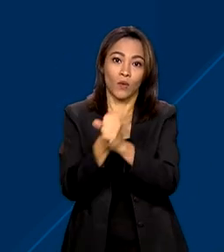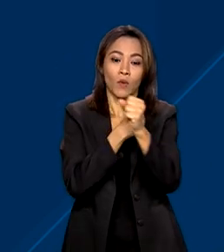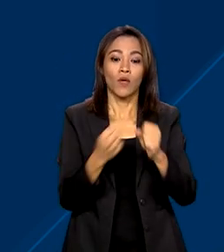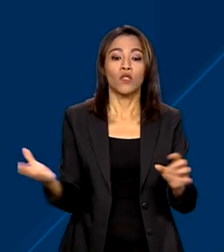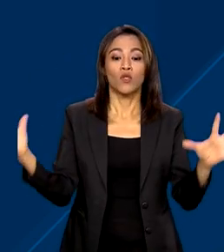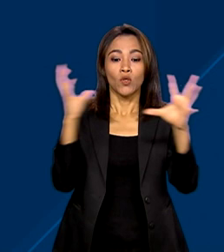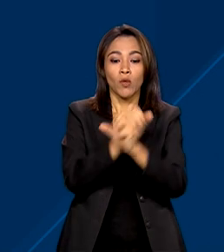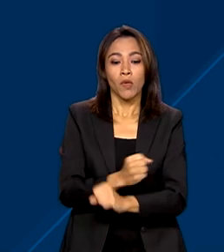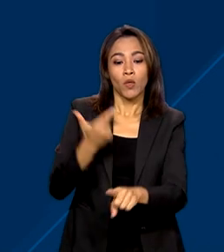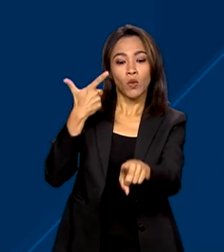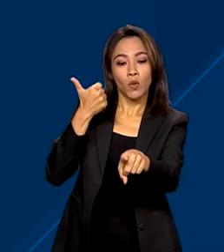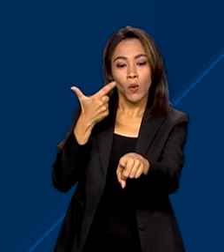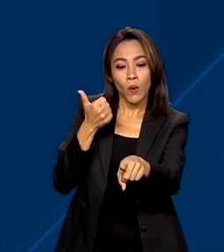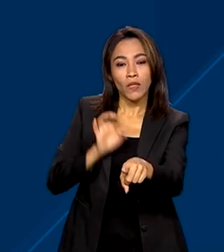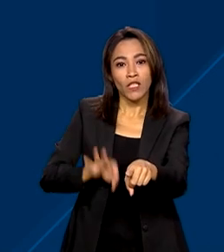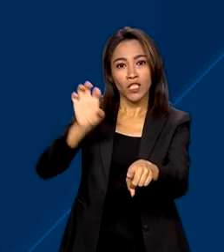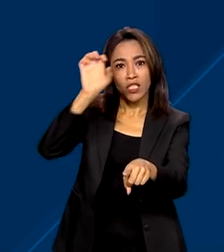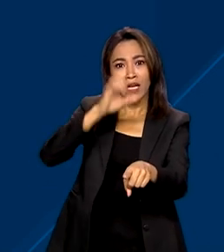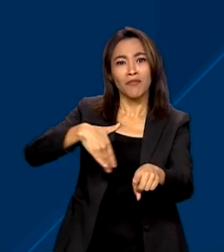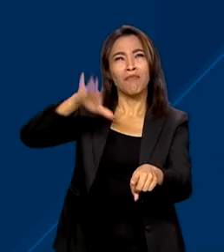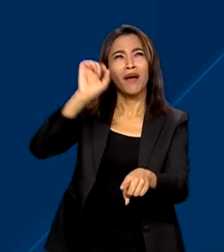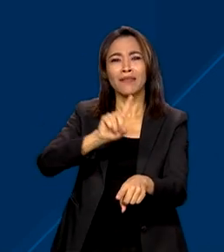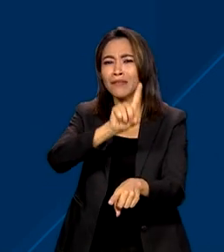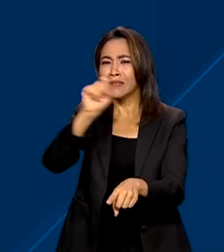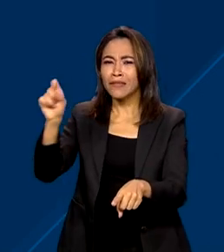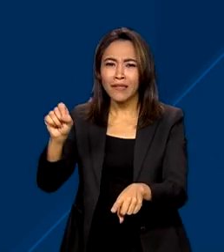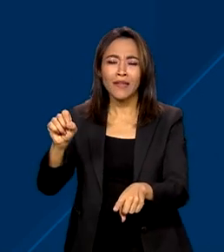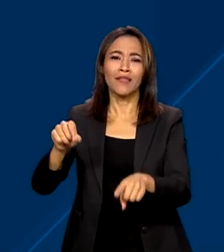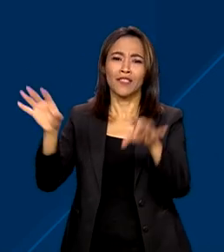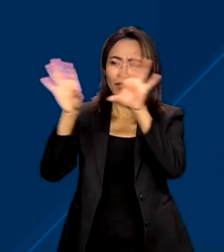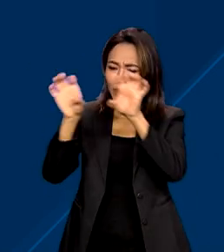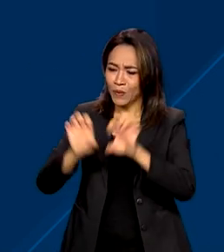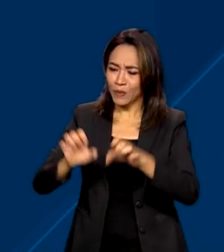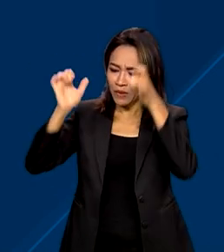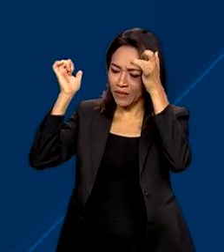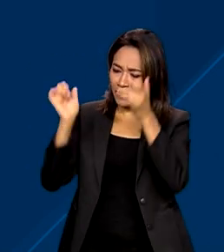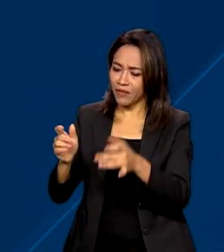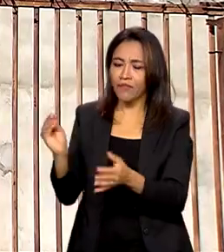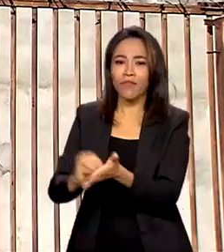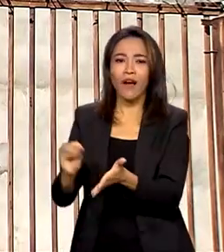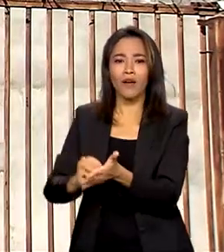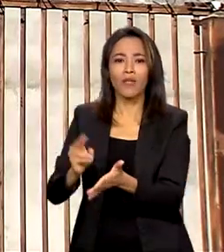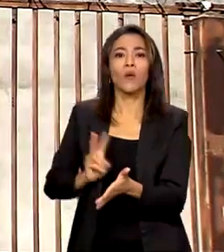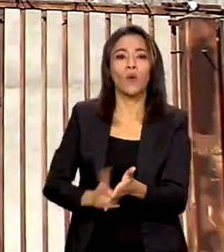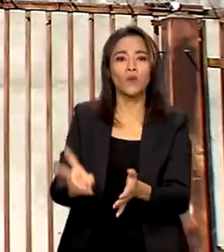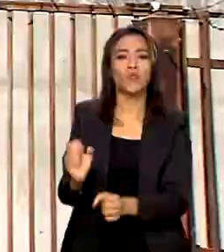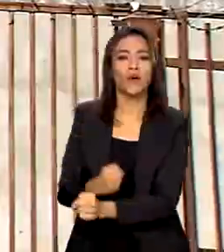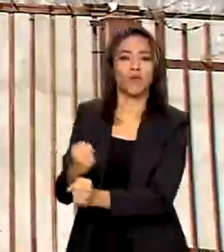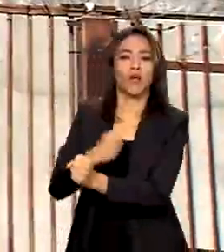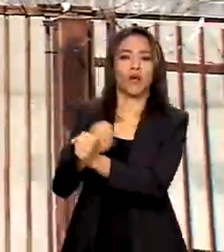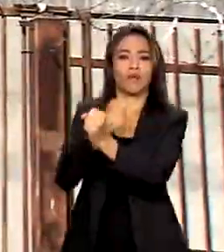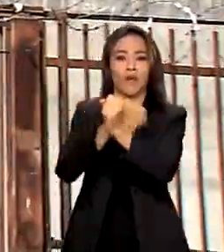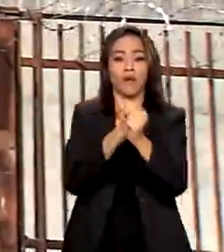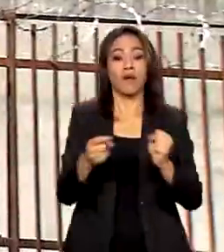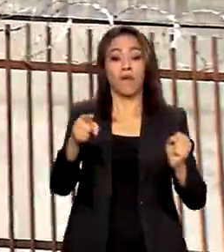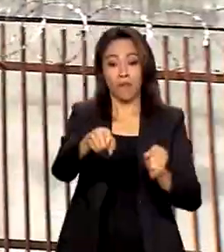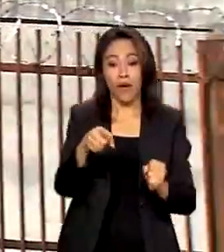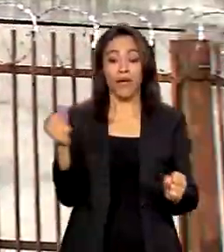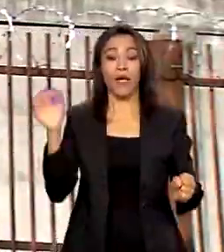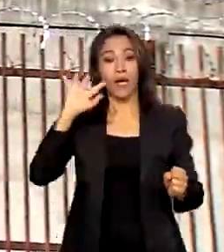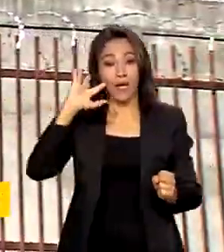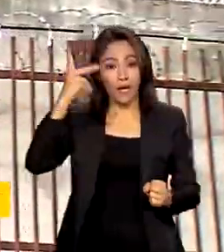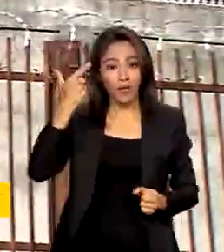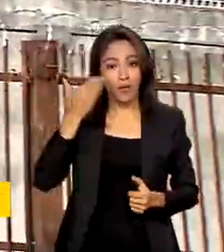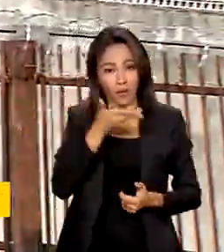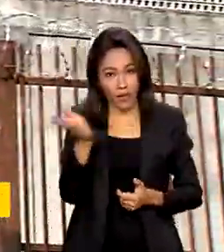estados, são mais de 100 obras de infraestruturas escolares inacabadas. Para solucionar essa equação e